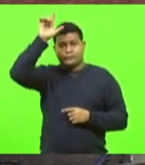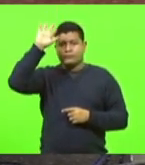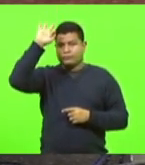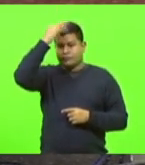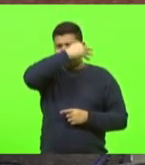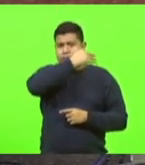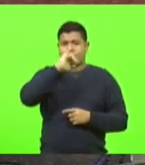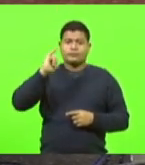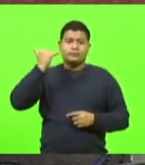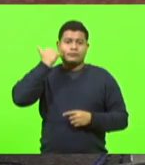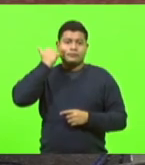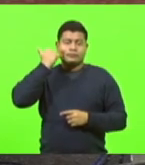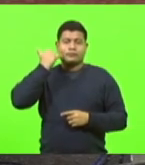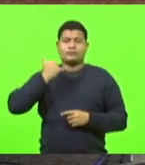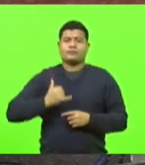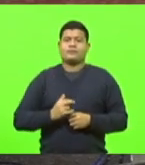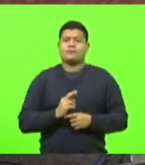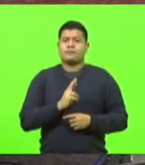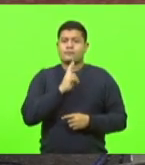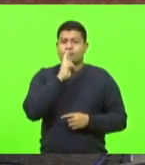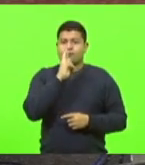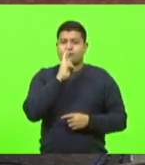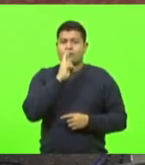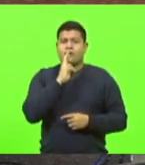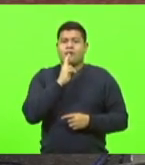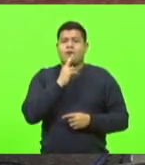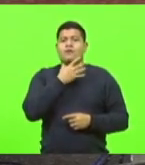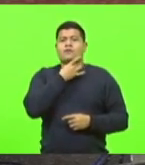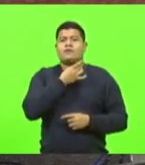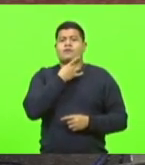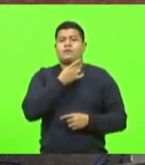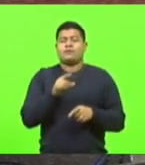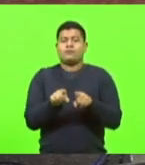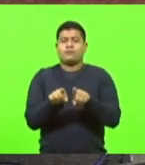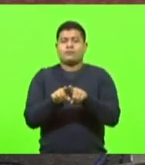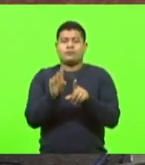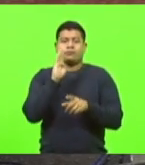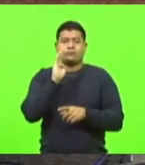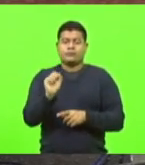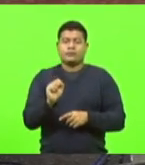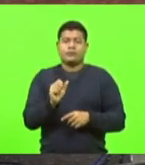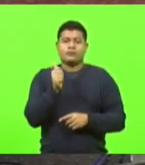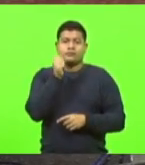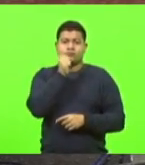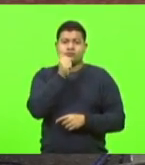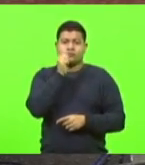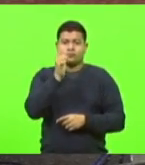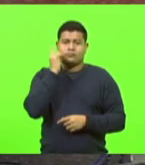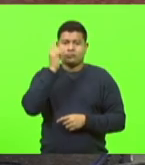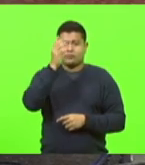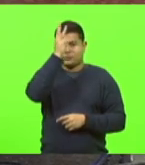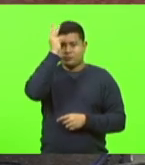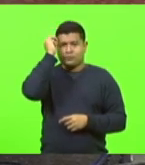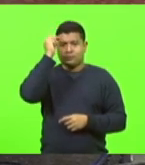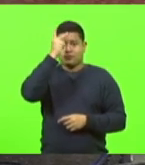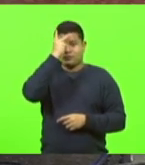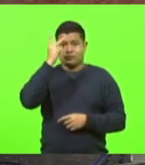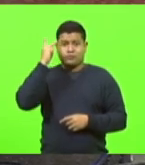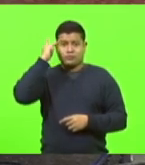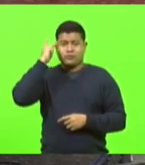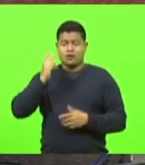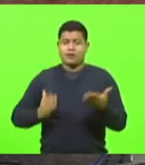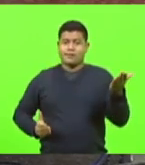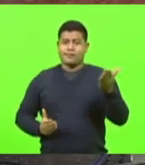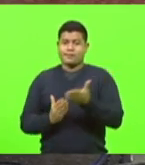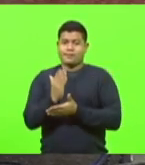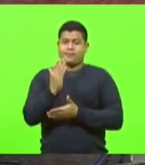Gessé Lopes, Valdir Cobalquini, Bruno Souza, e as senhoras deputadas Luciane Carminati e Paulinha. Foi